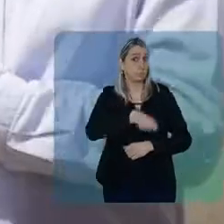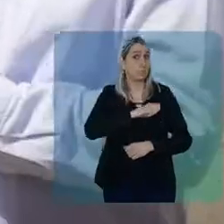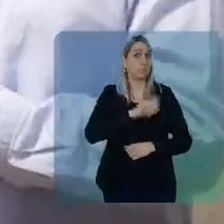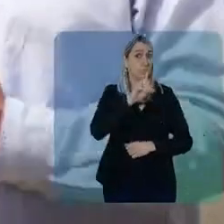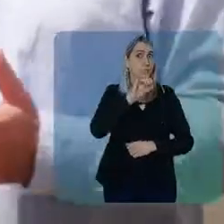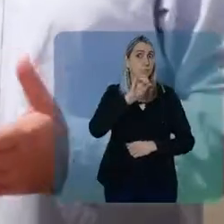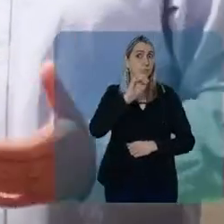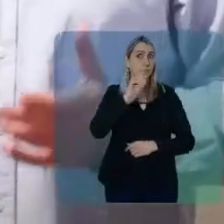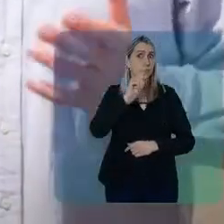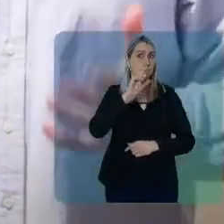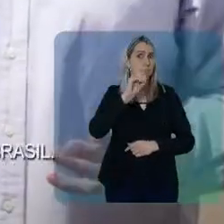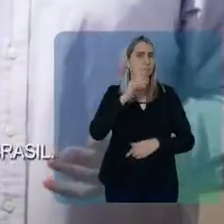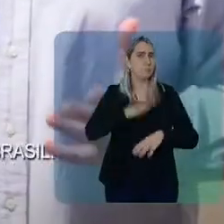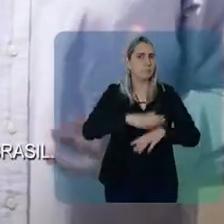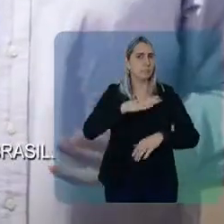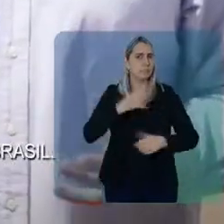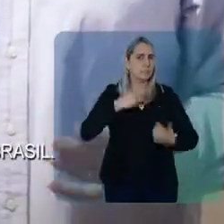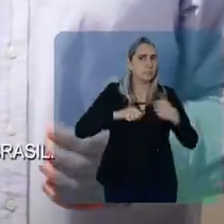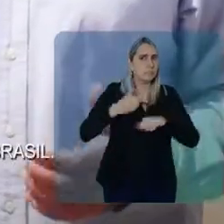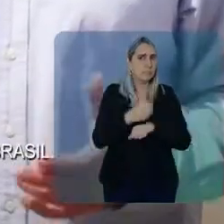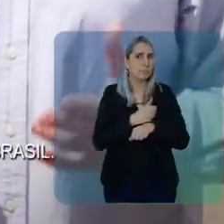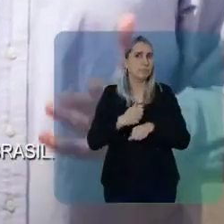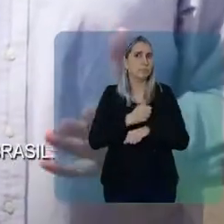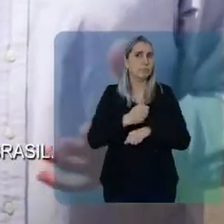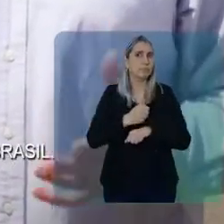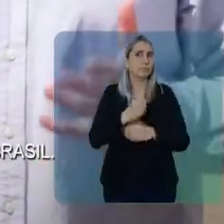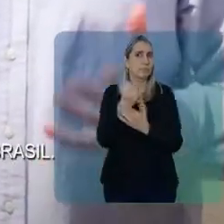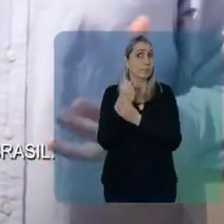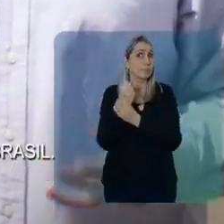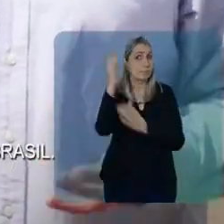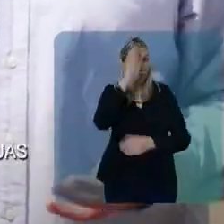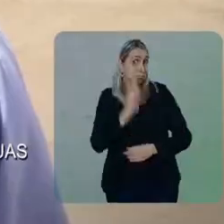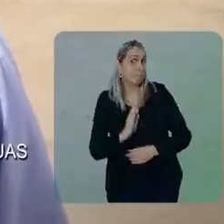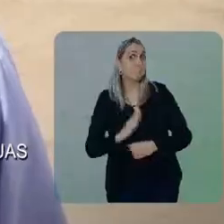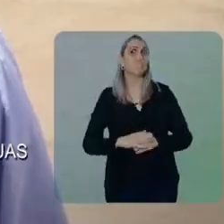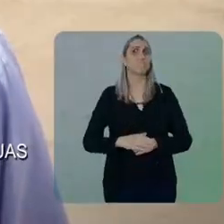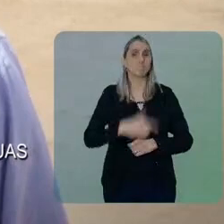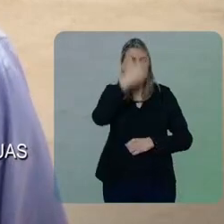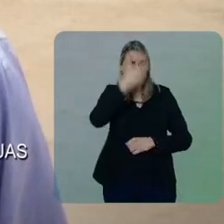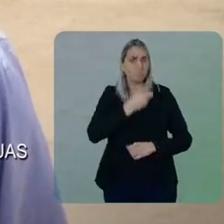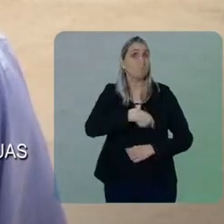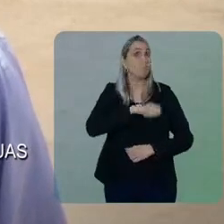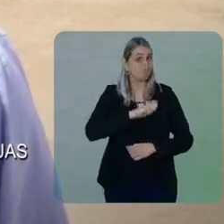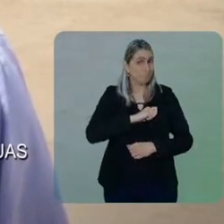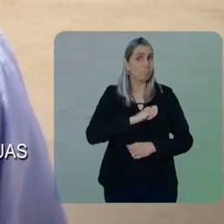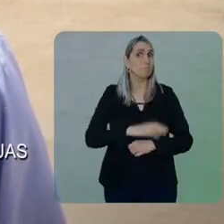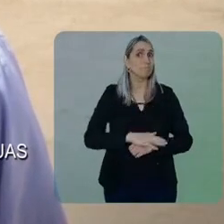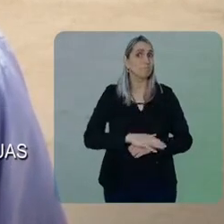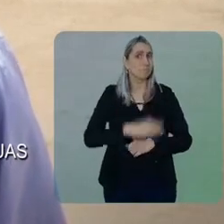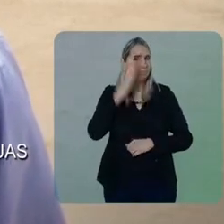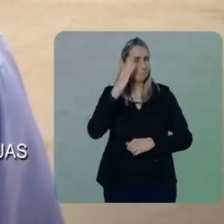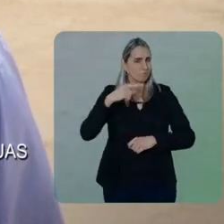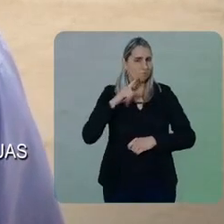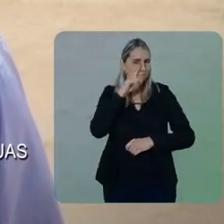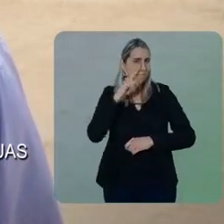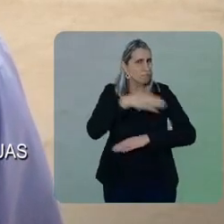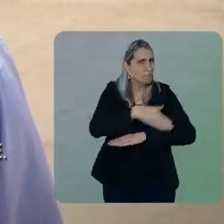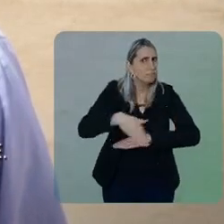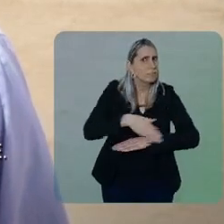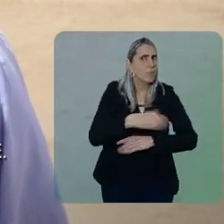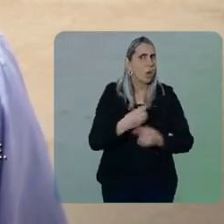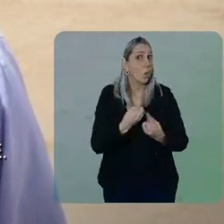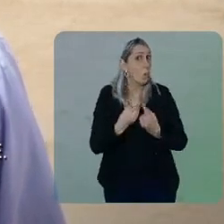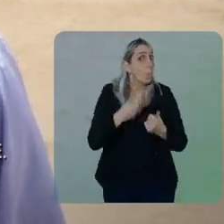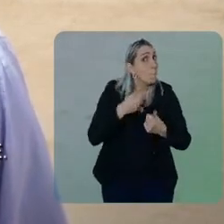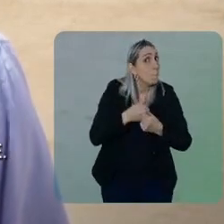vice é o delegado Diogo, um dos mais qualificados profissionais de segurança pública do Brasil. Eu sou o delegado Diogo. A gente sabe que o perigo está nas